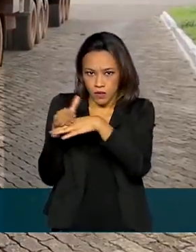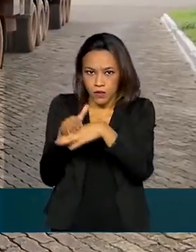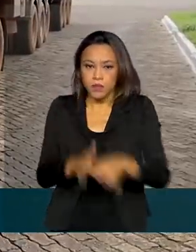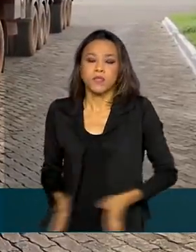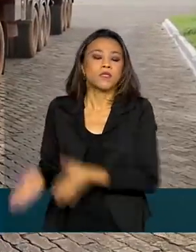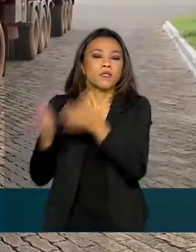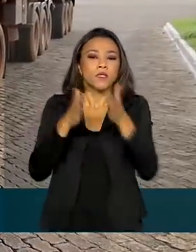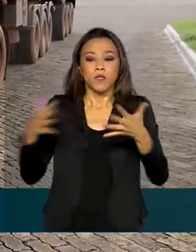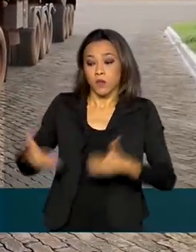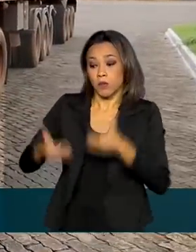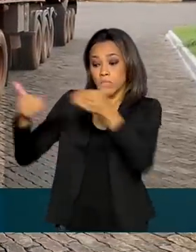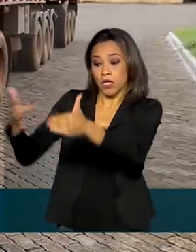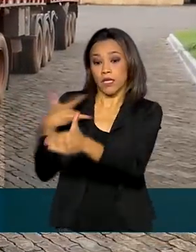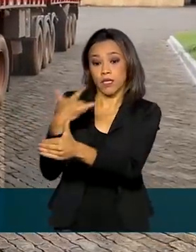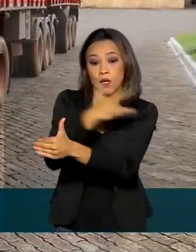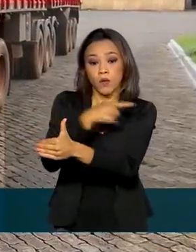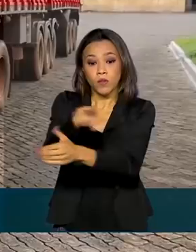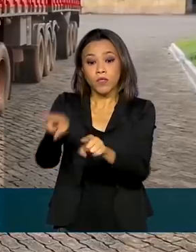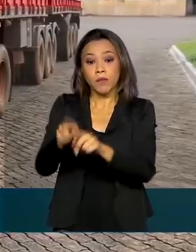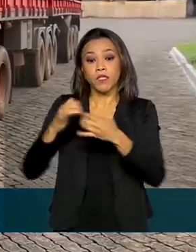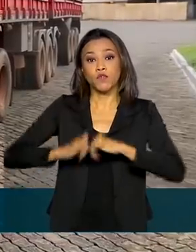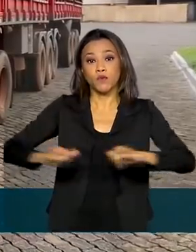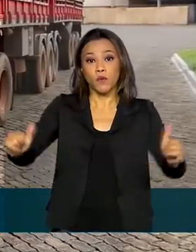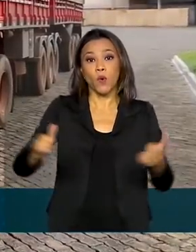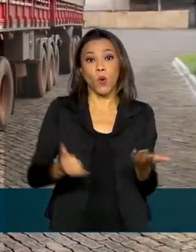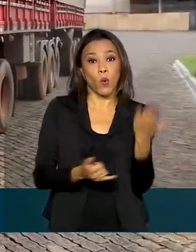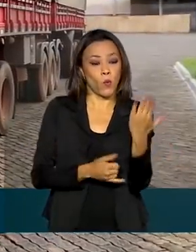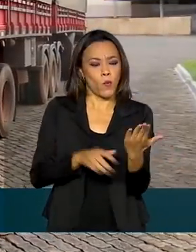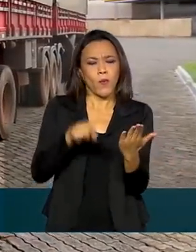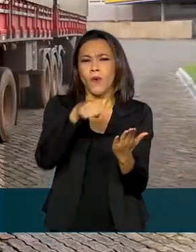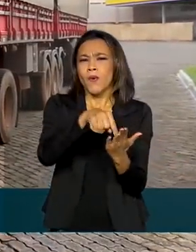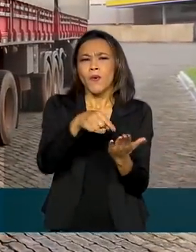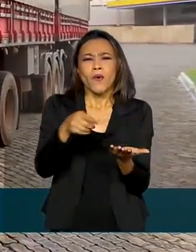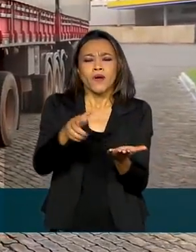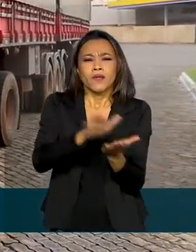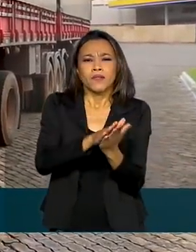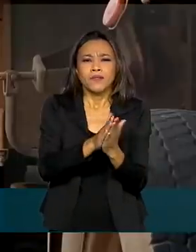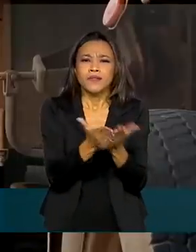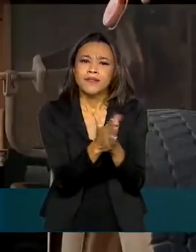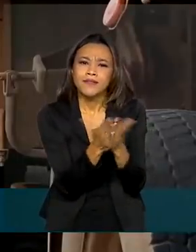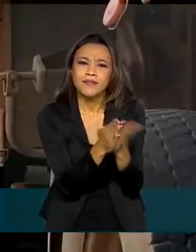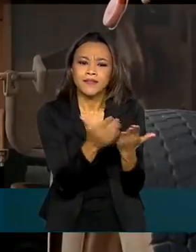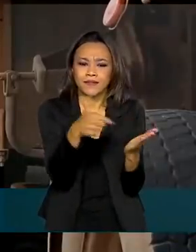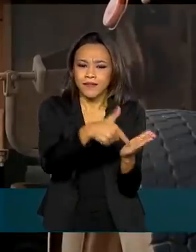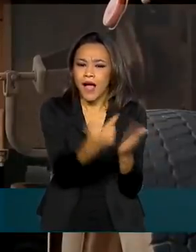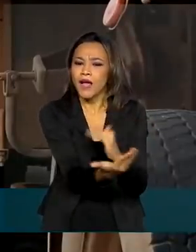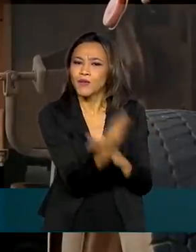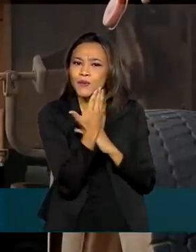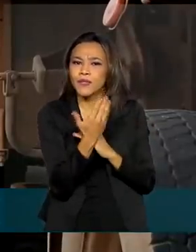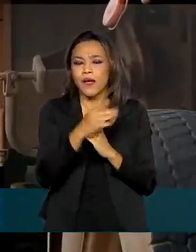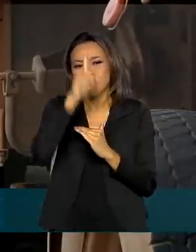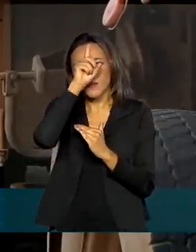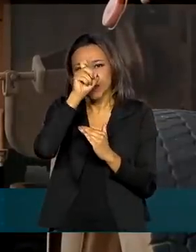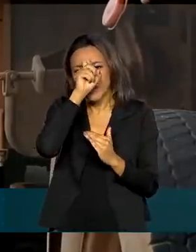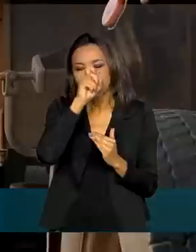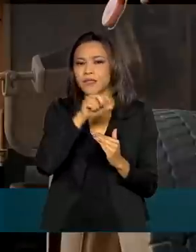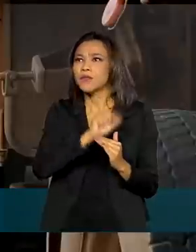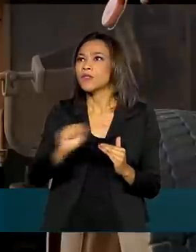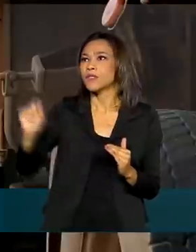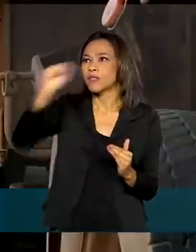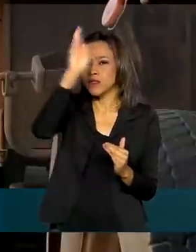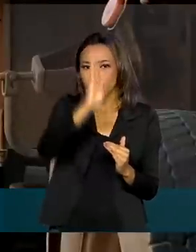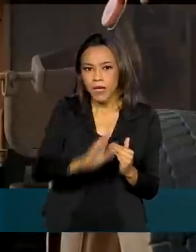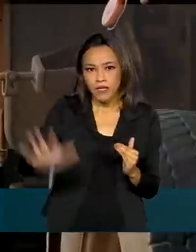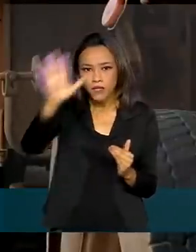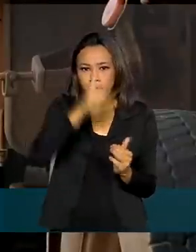Ministério também lançou o cartão saúde caminhoneiro, que vai facilitar o atendimento nas unidades do SUS em todo o país e